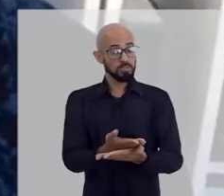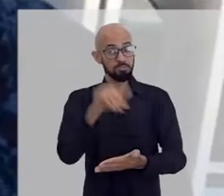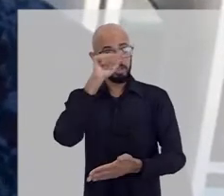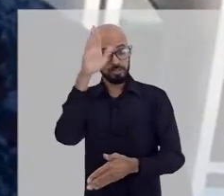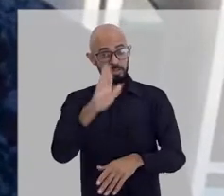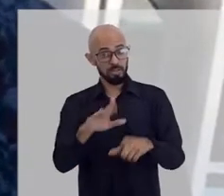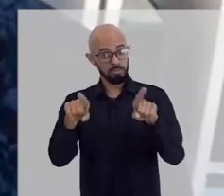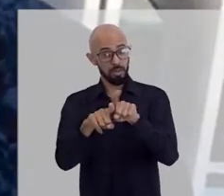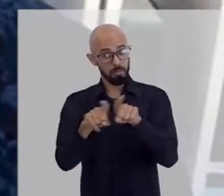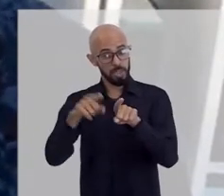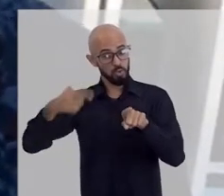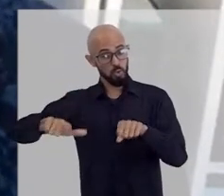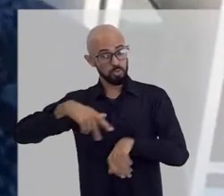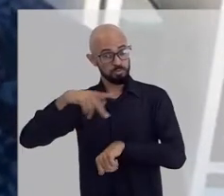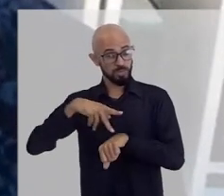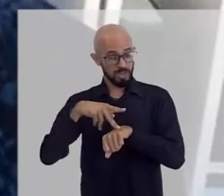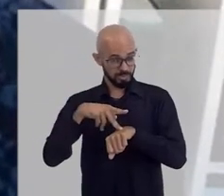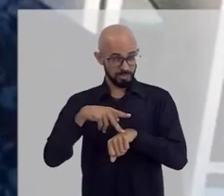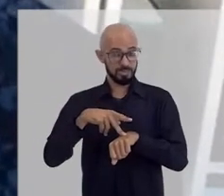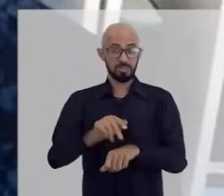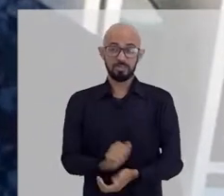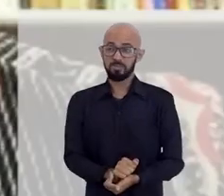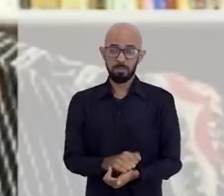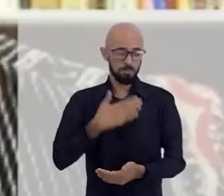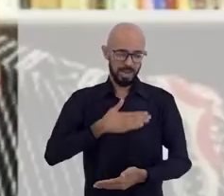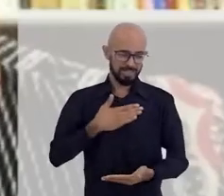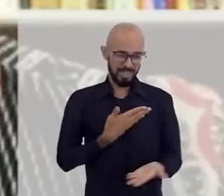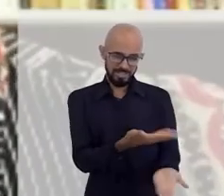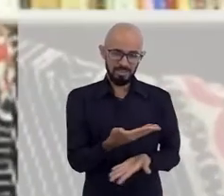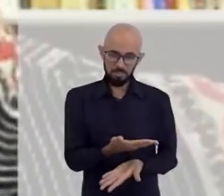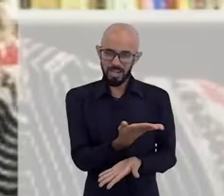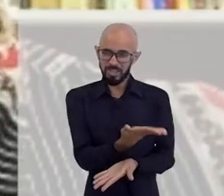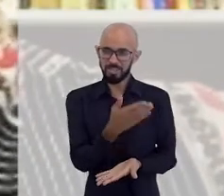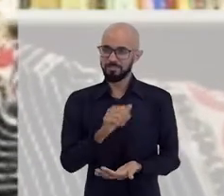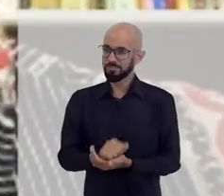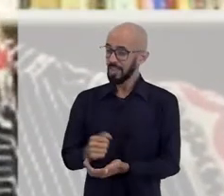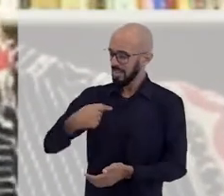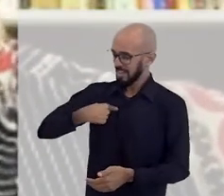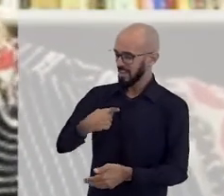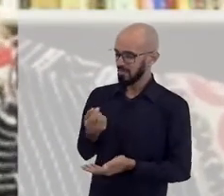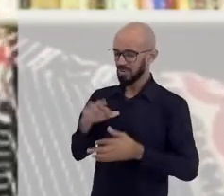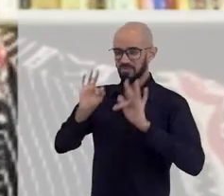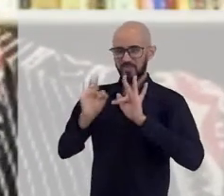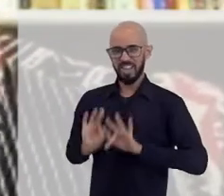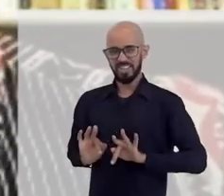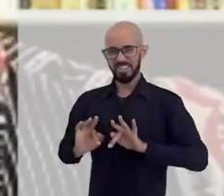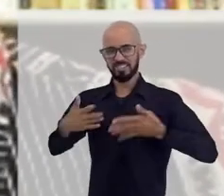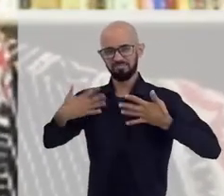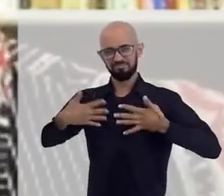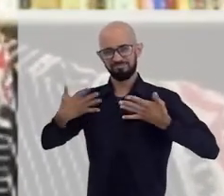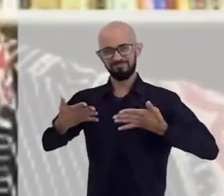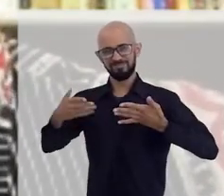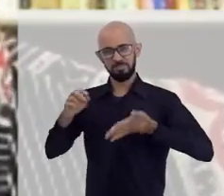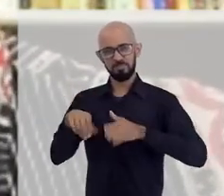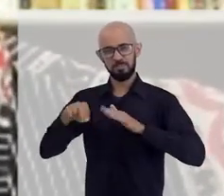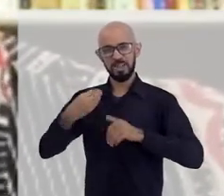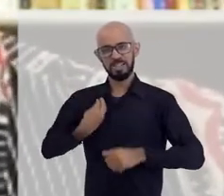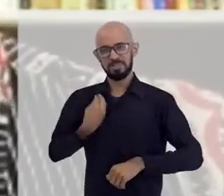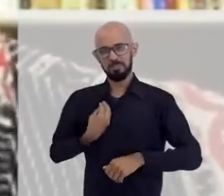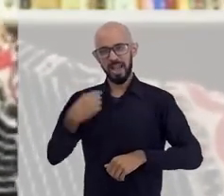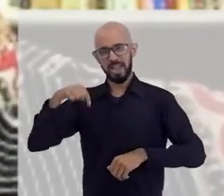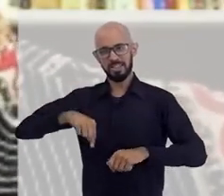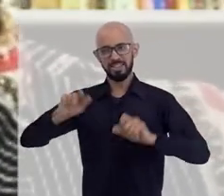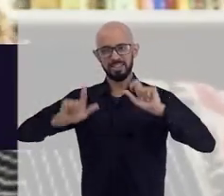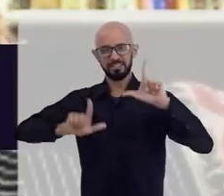linha. É um grande prazer recebê-la em nosso programa. Eu fico muito feliz de estar participando aqui do programa. Boa noite